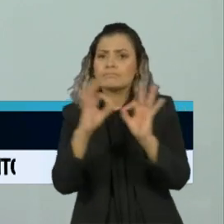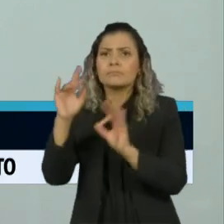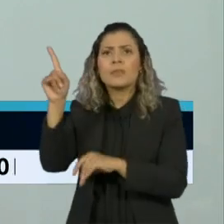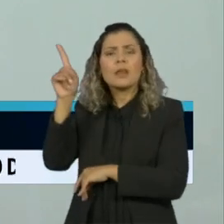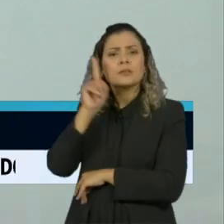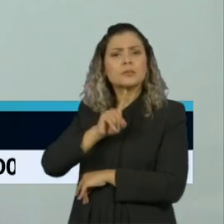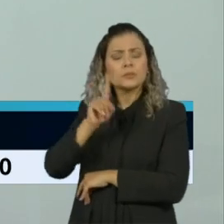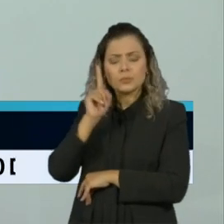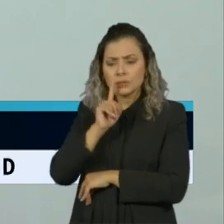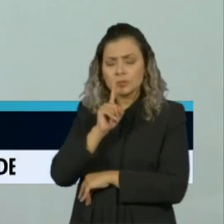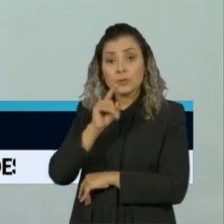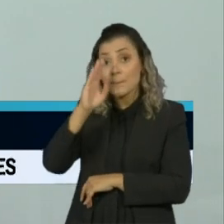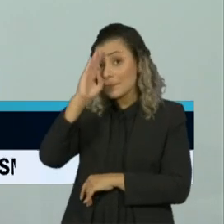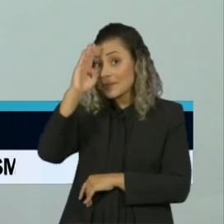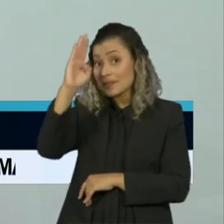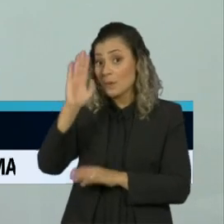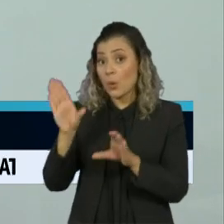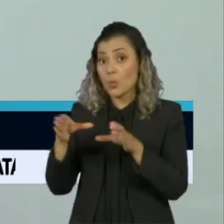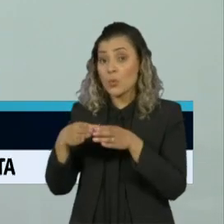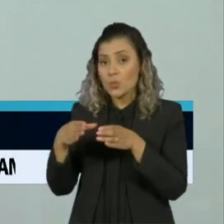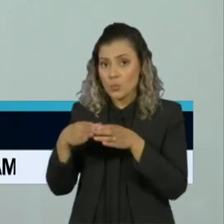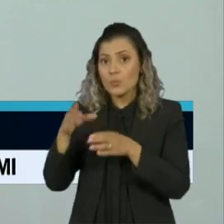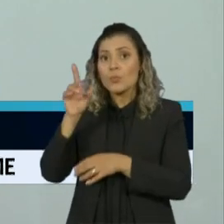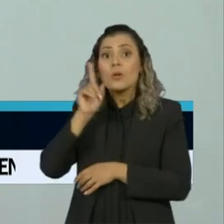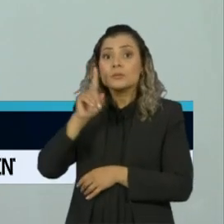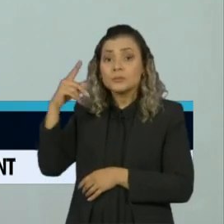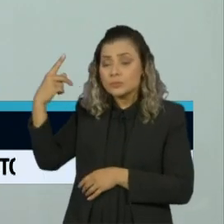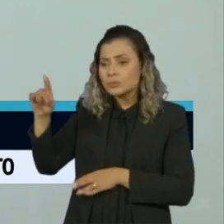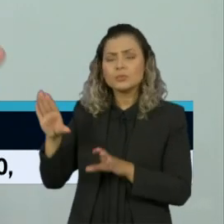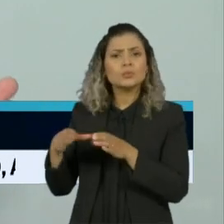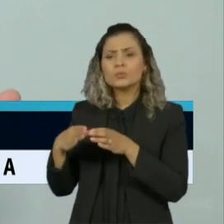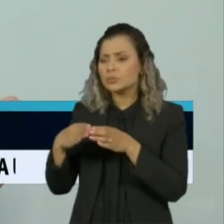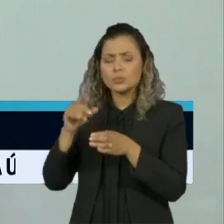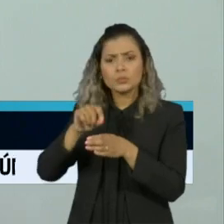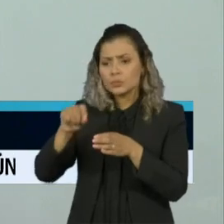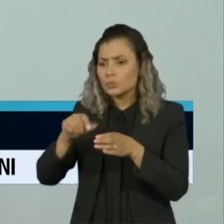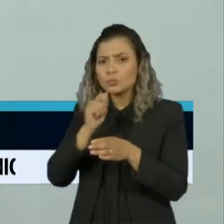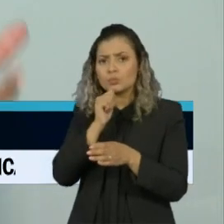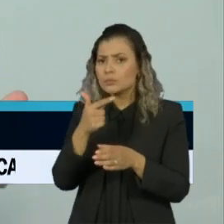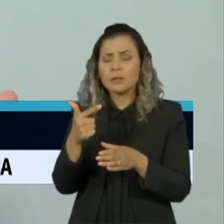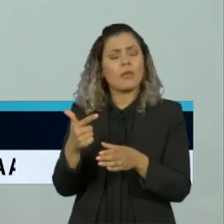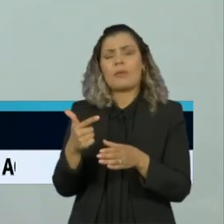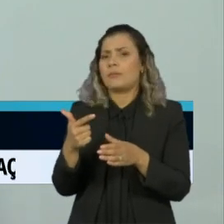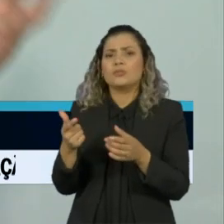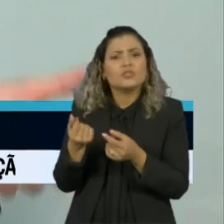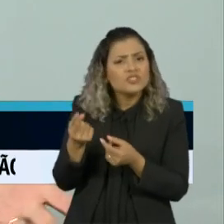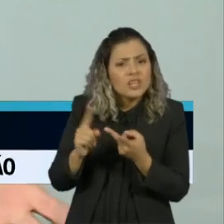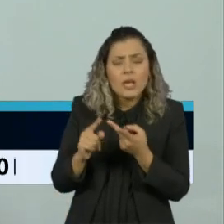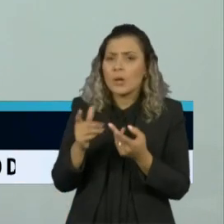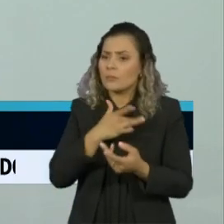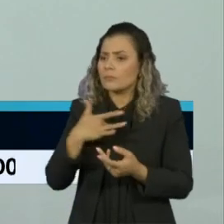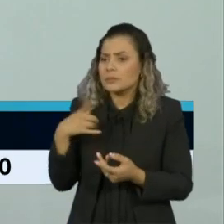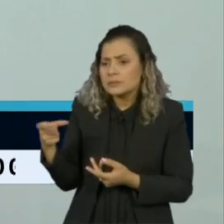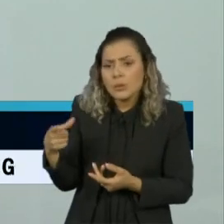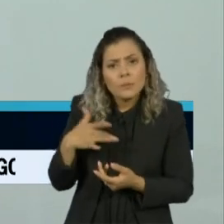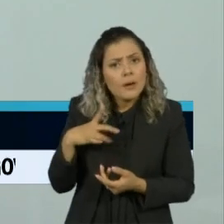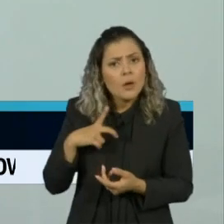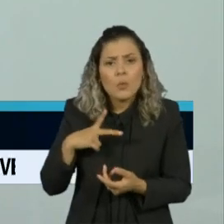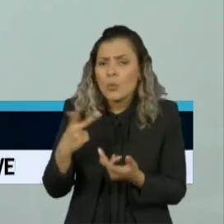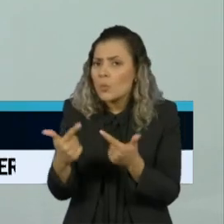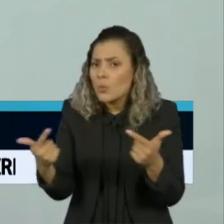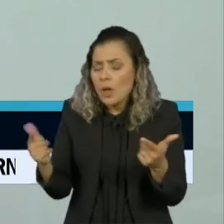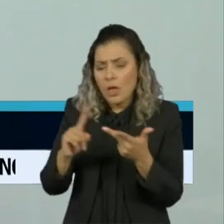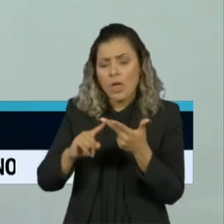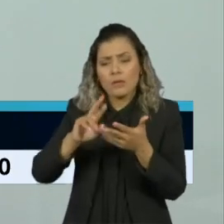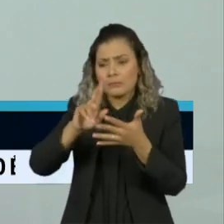Unidos, principalmente com a comunidade latina, que não tem dinheiro, não tem acesso, não tem plano de saúde para